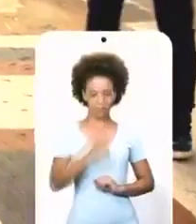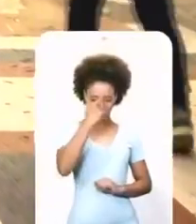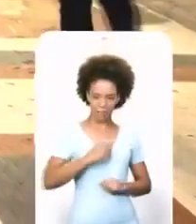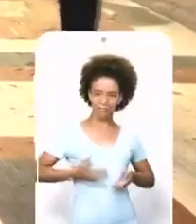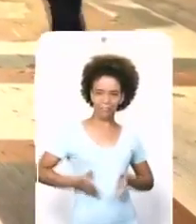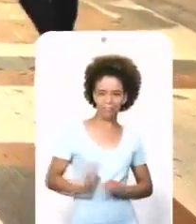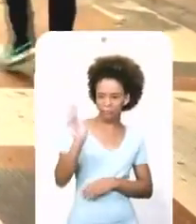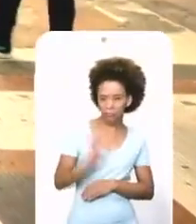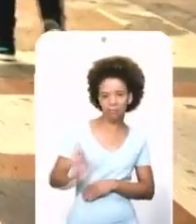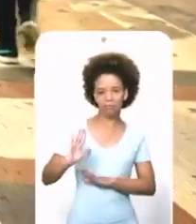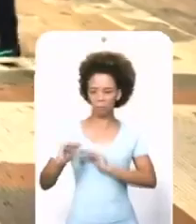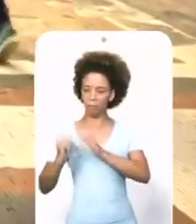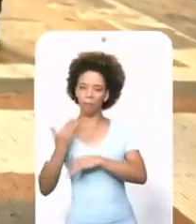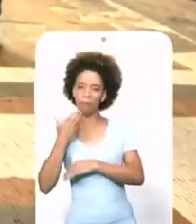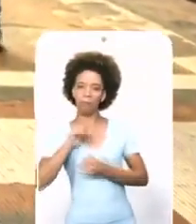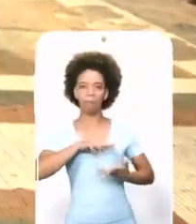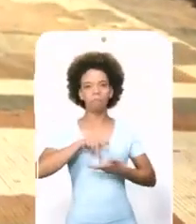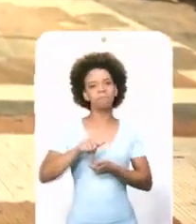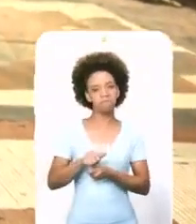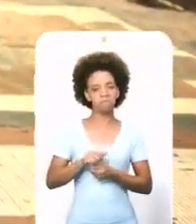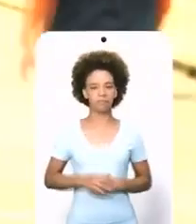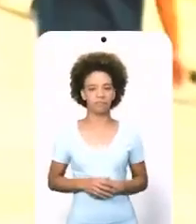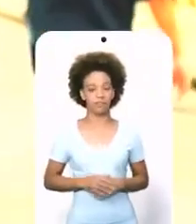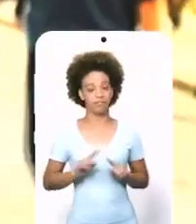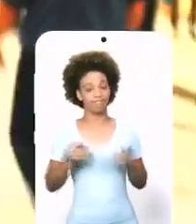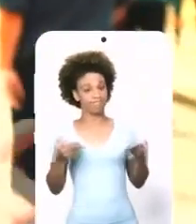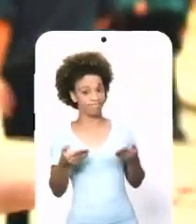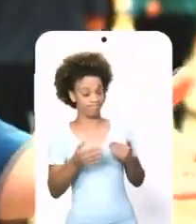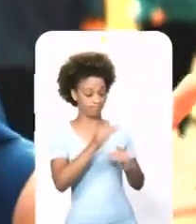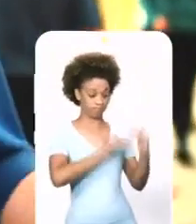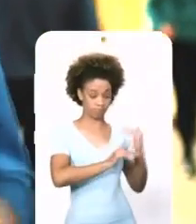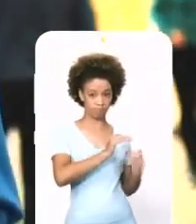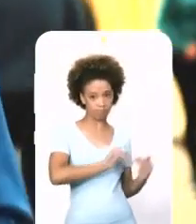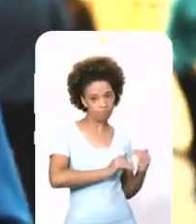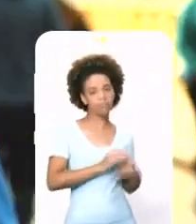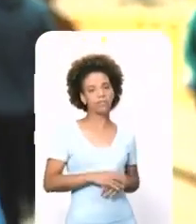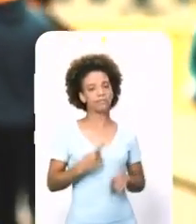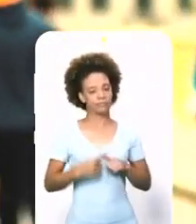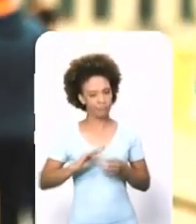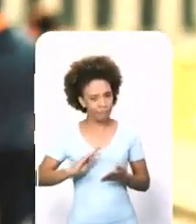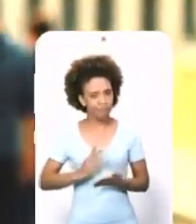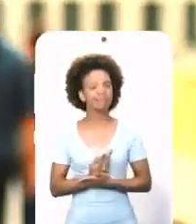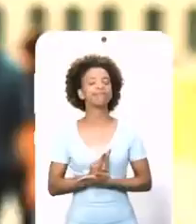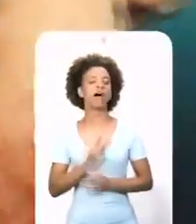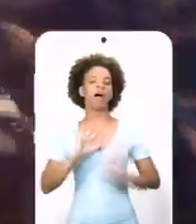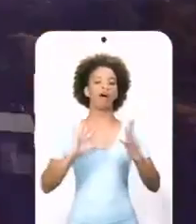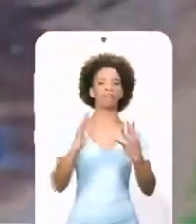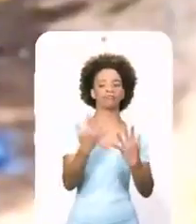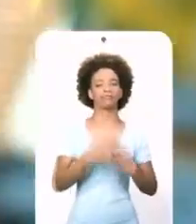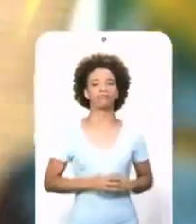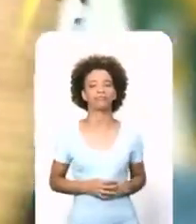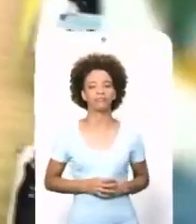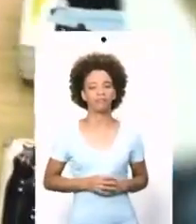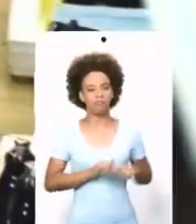Quando eu nasci O Brasil era o país que mais crescia no mundo Hoje é um dos que menos crescem Porque tem coisa errada para todo